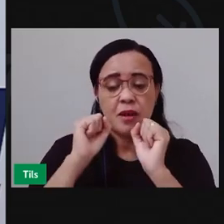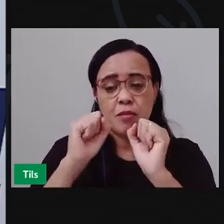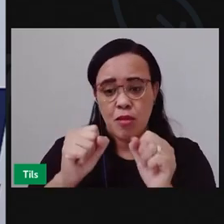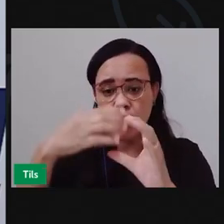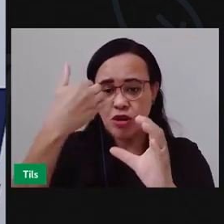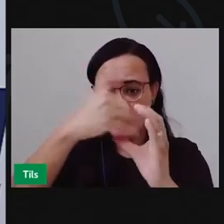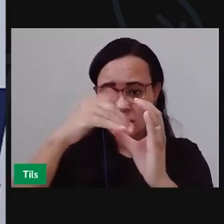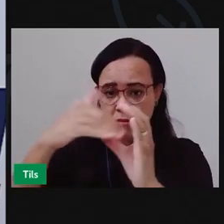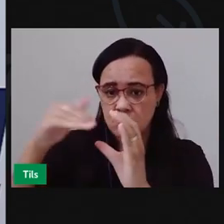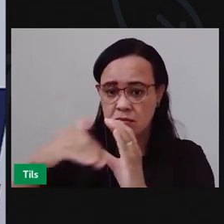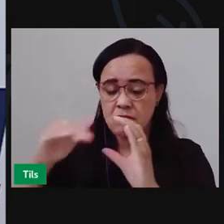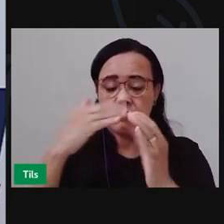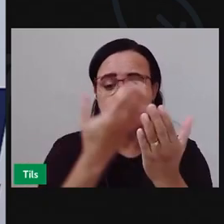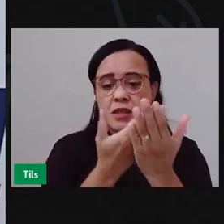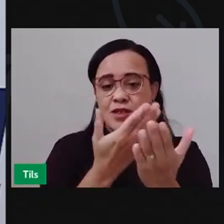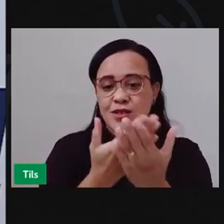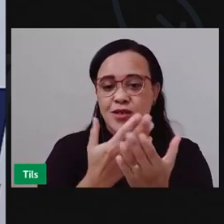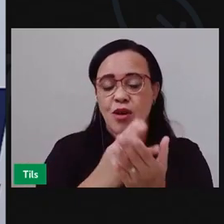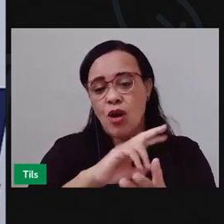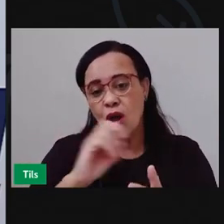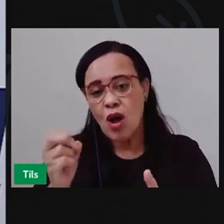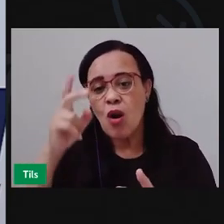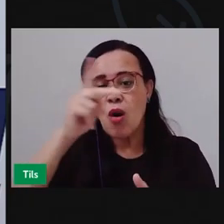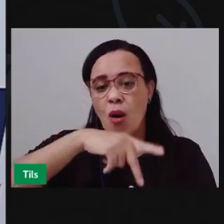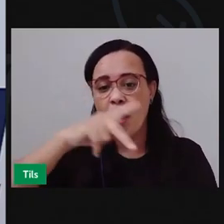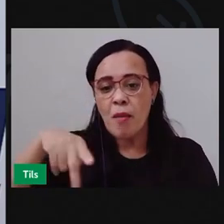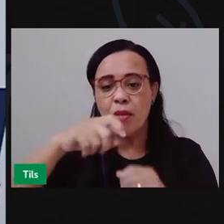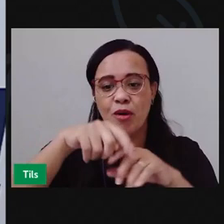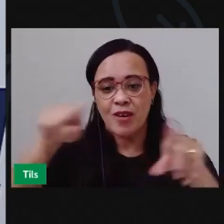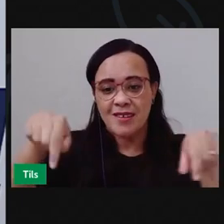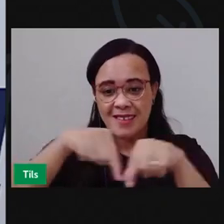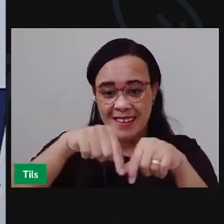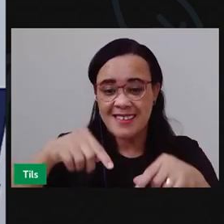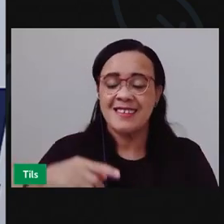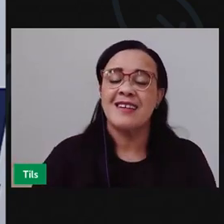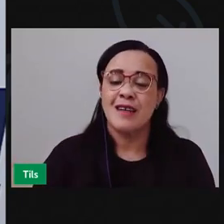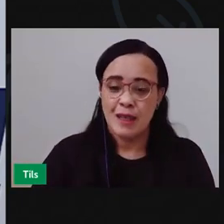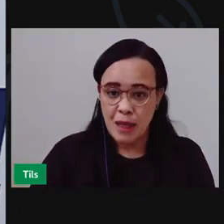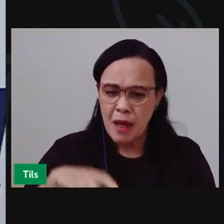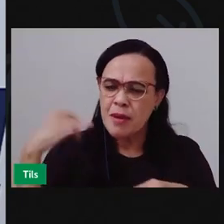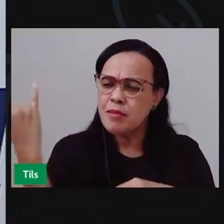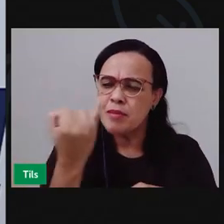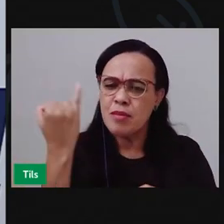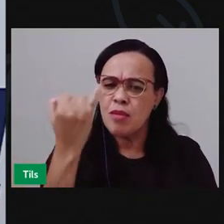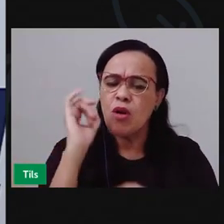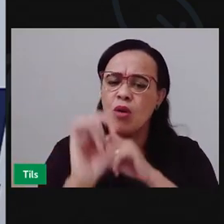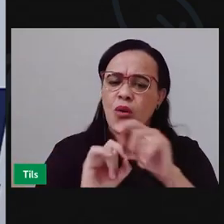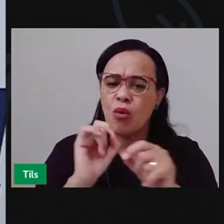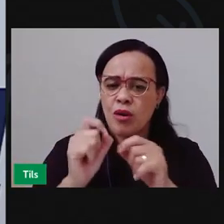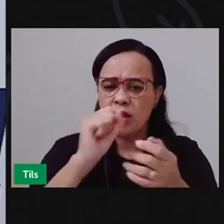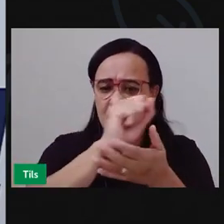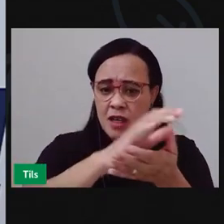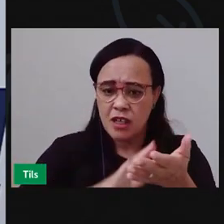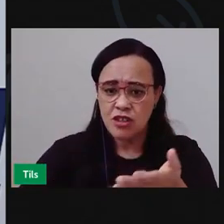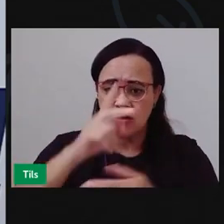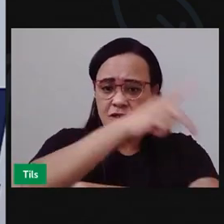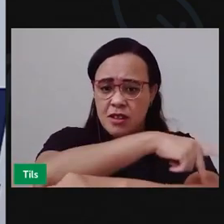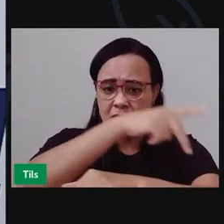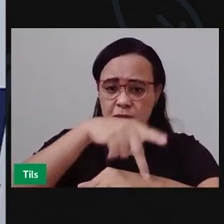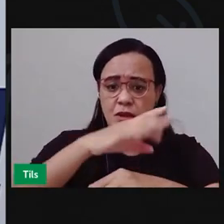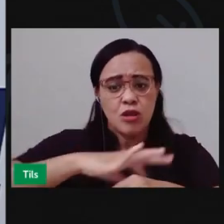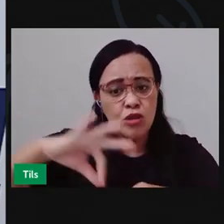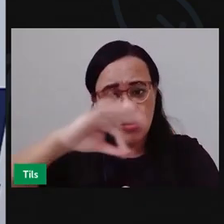porque é importante que ela saiba que vocês estão acompanhando as atividades do percurso pedagógico, tá, criança?